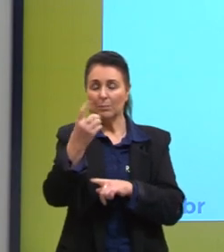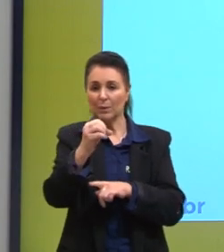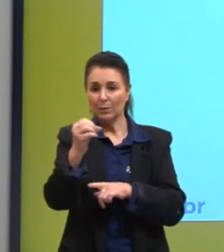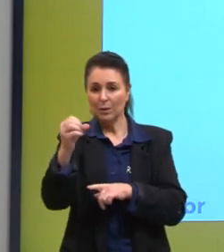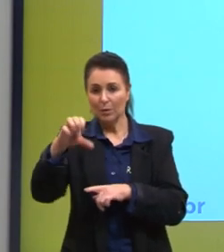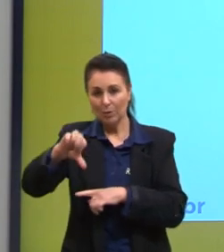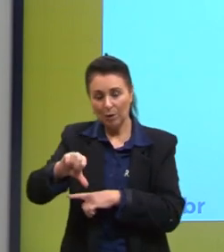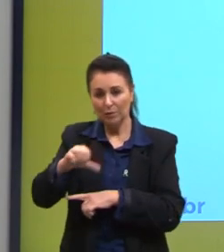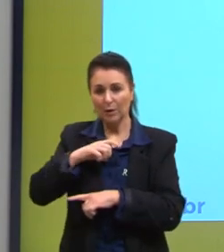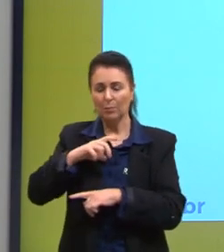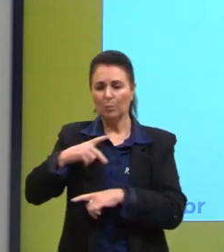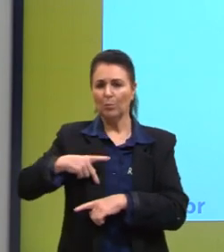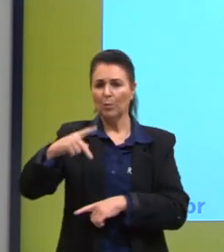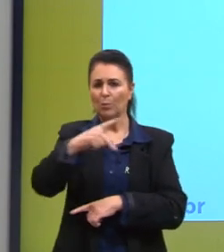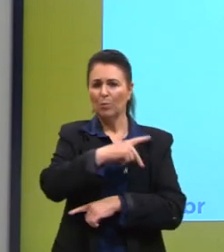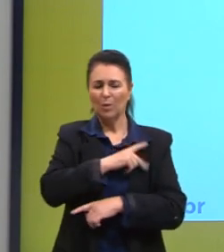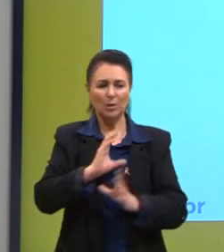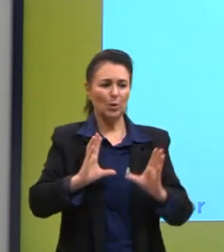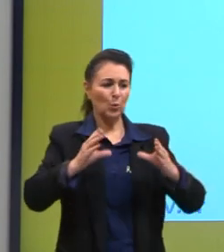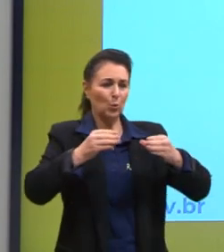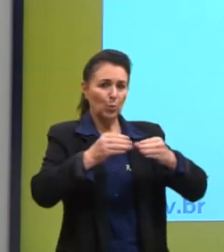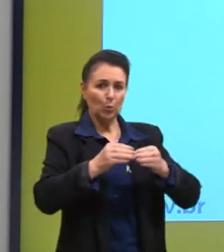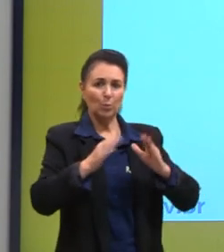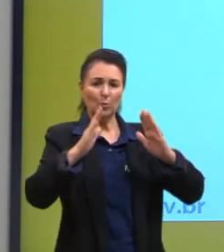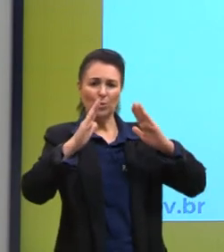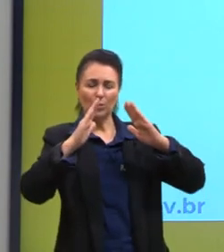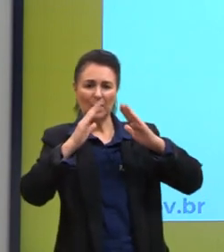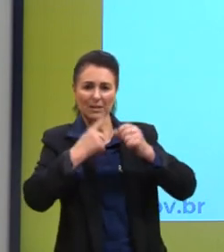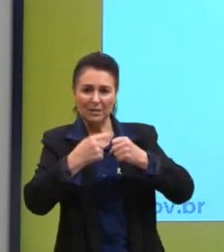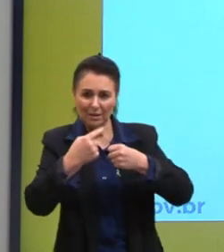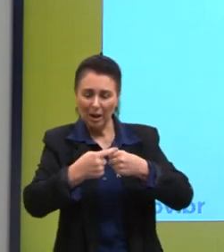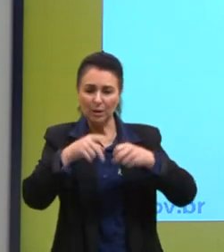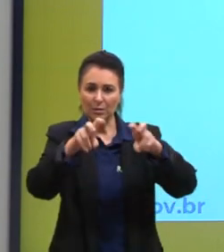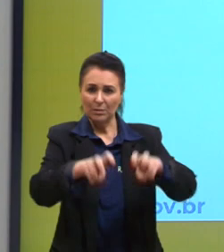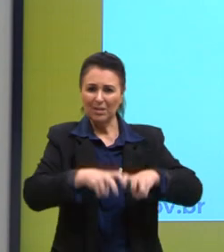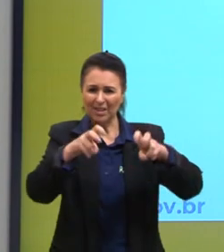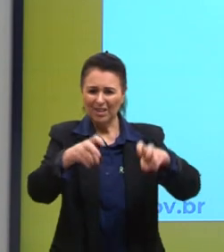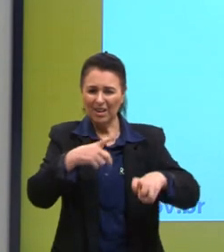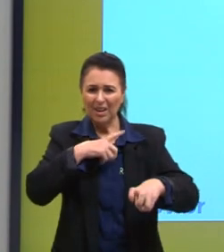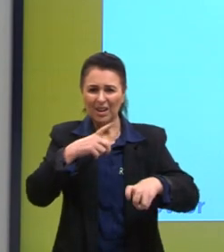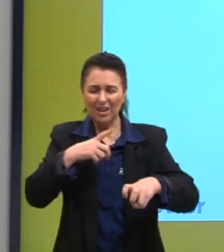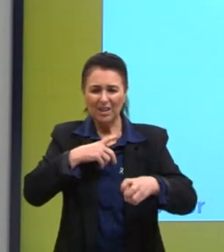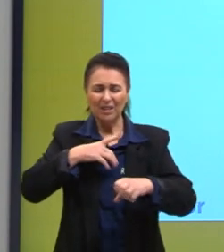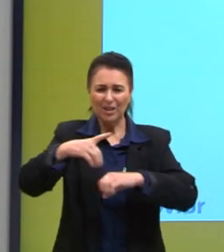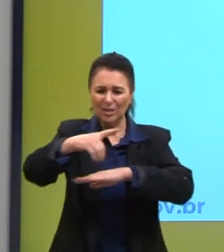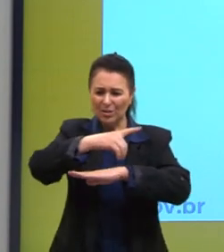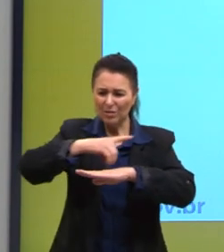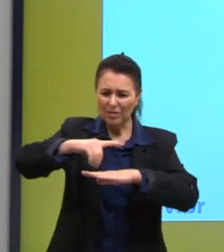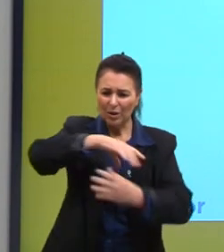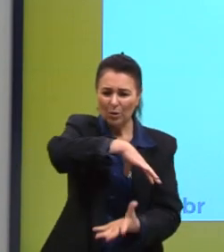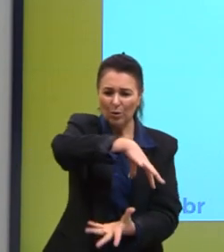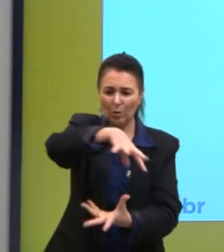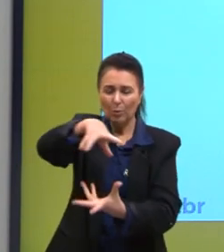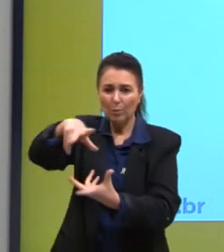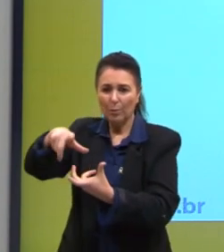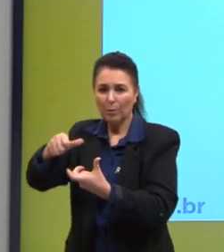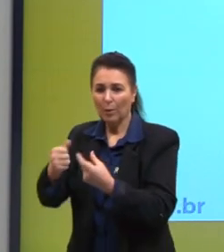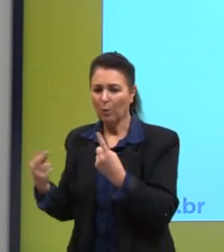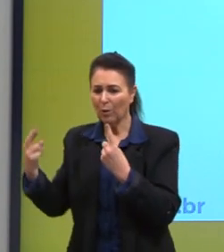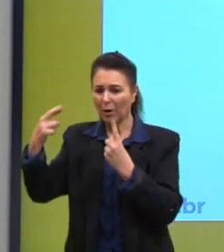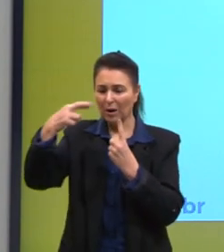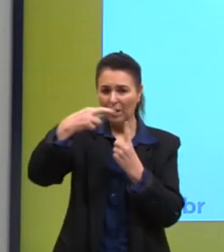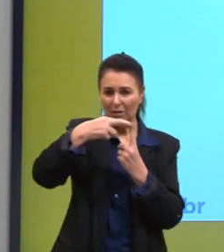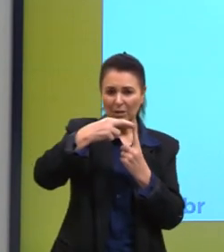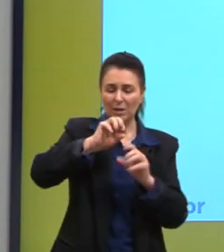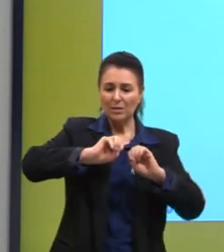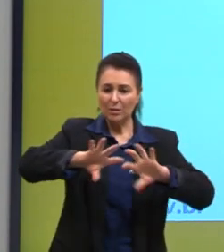populações inteiras nas cidades e na zona rural dispõem de parafernália digital global como fonte de educação